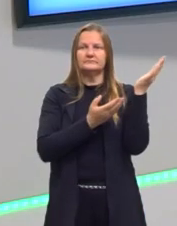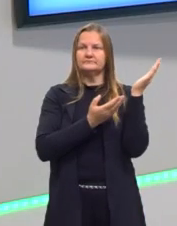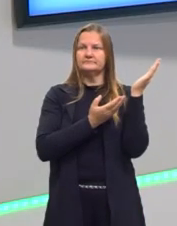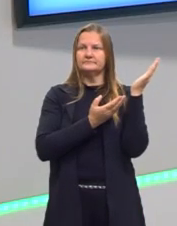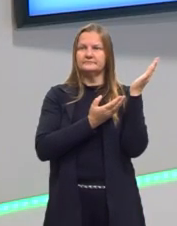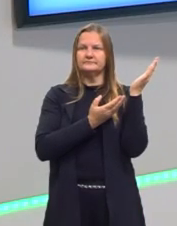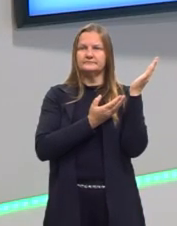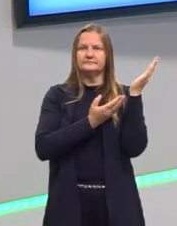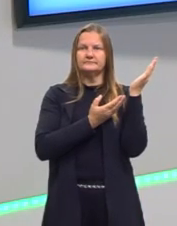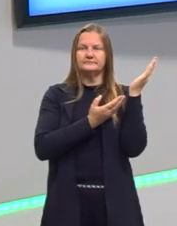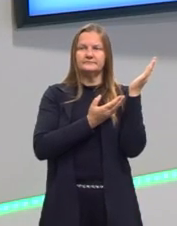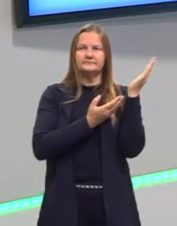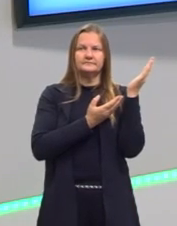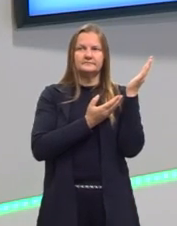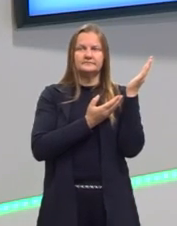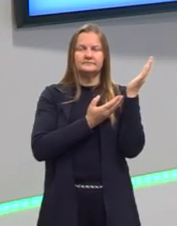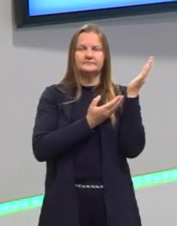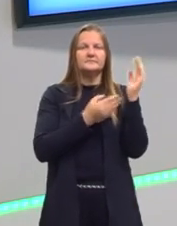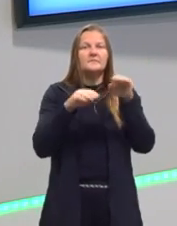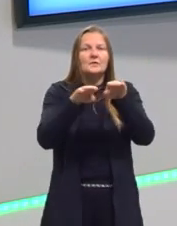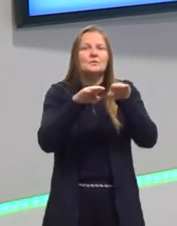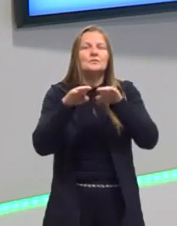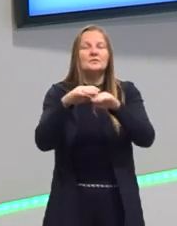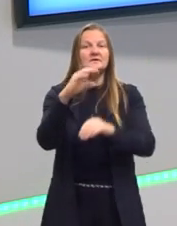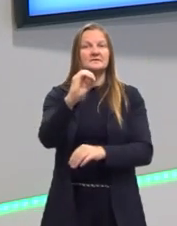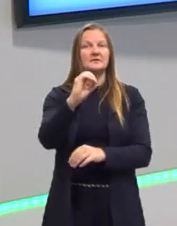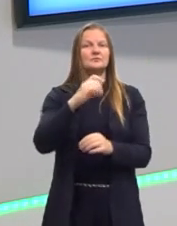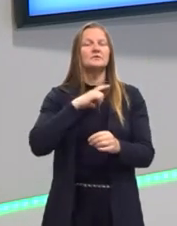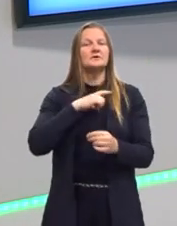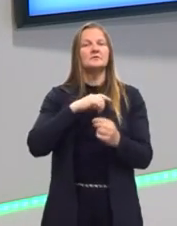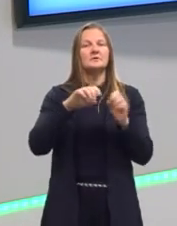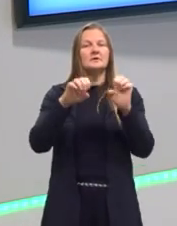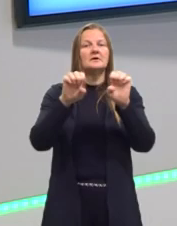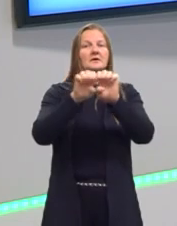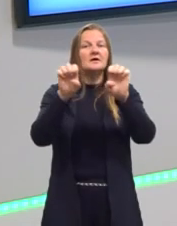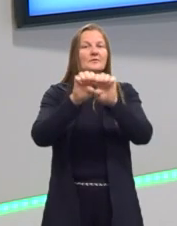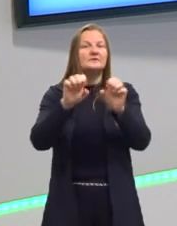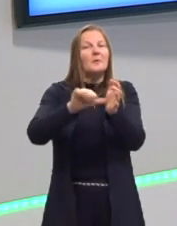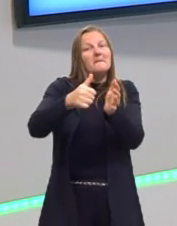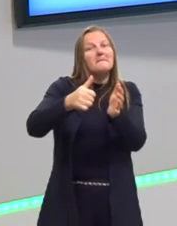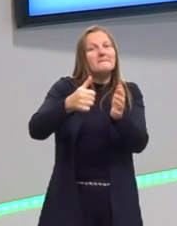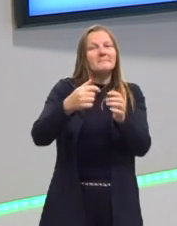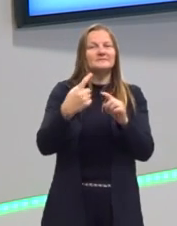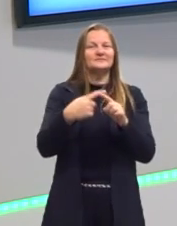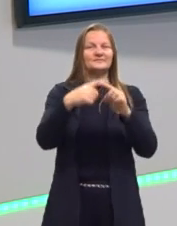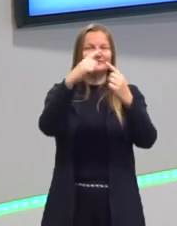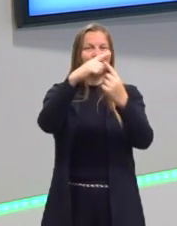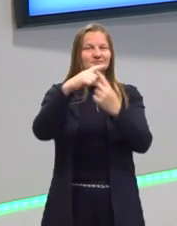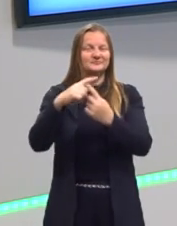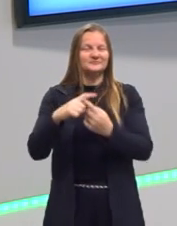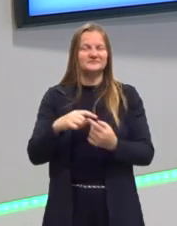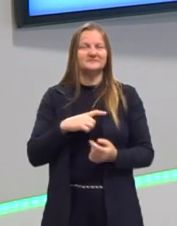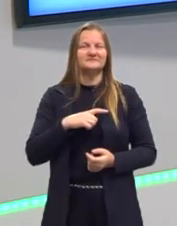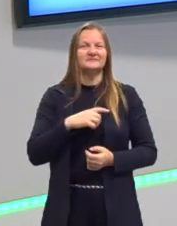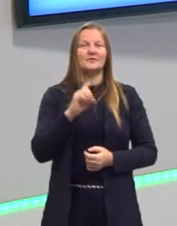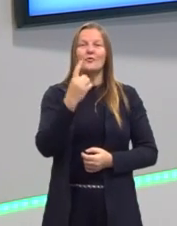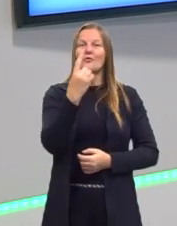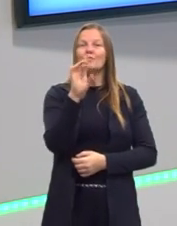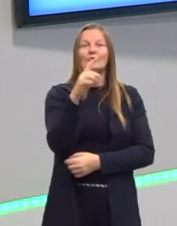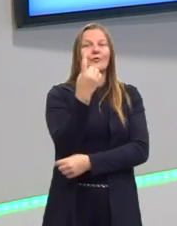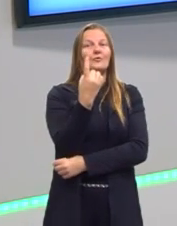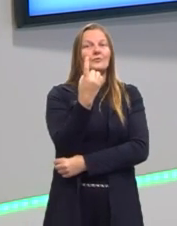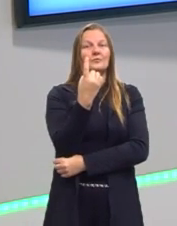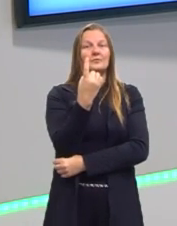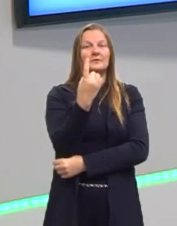nós igualamos a função a zero, nós temos uma equaçãozinha de primeiro grau, onde nós temos uma só variável, que